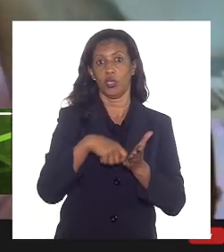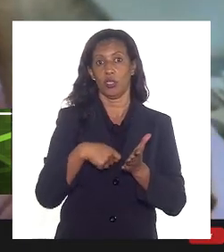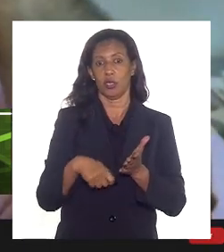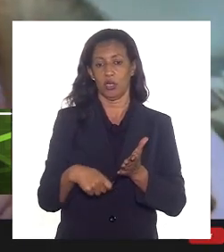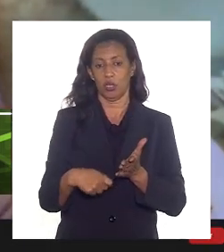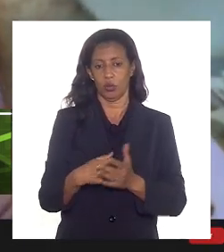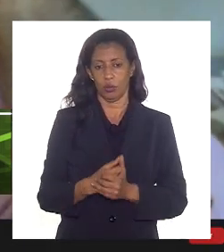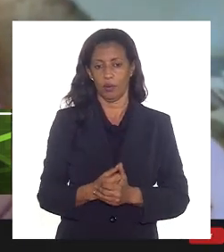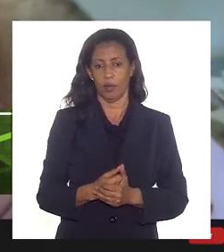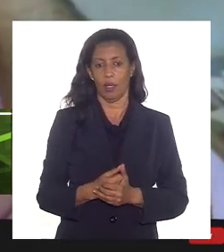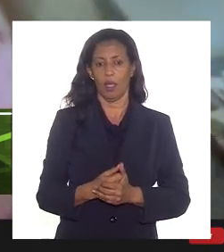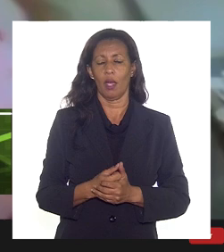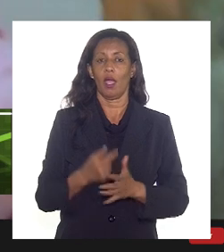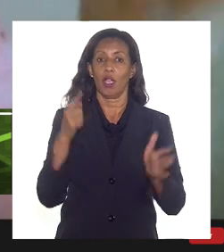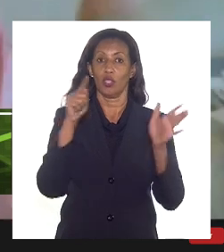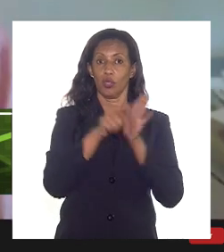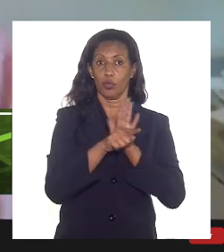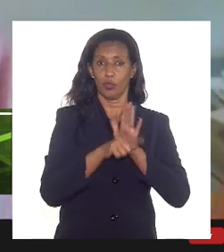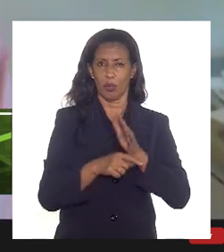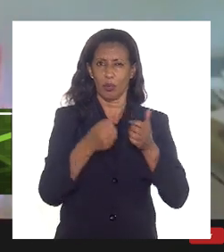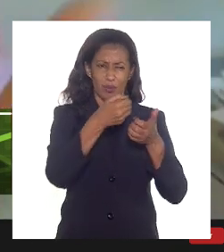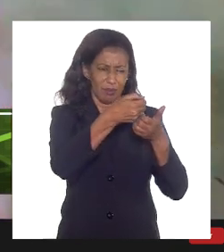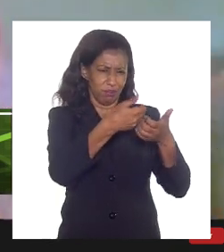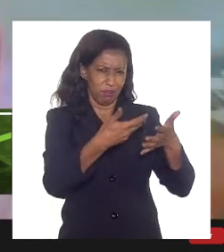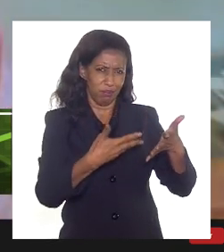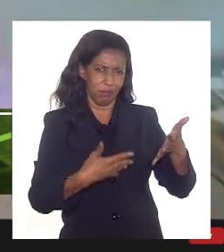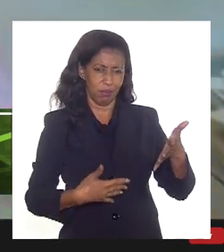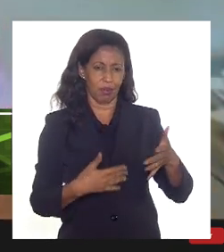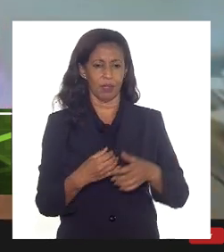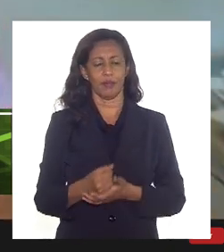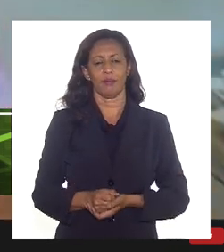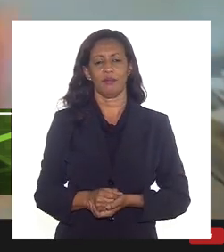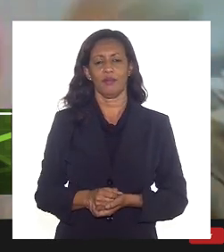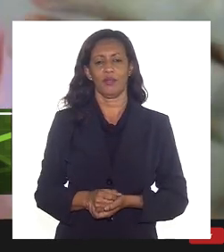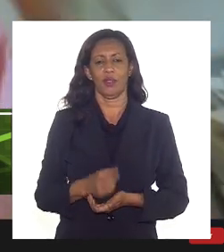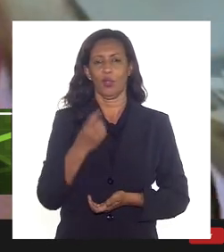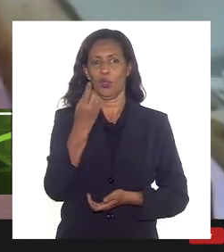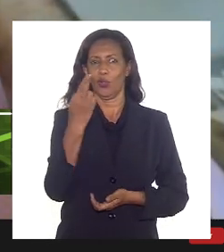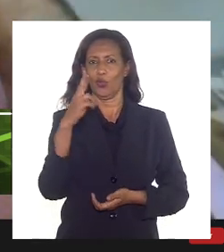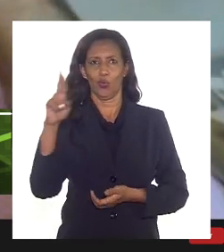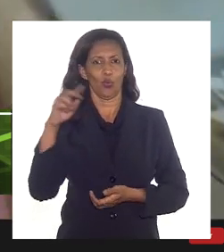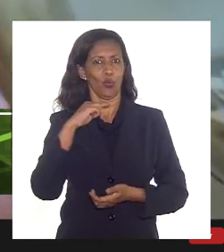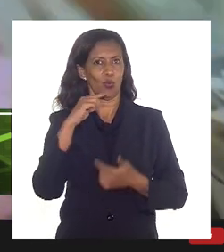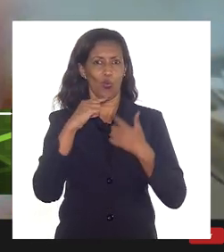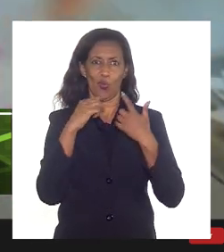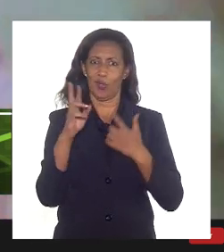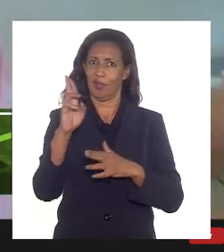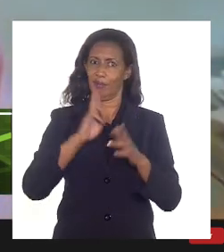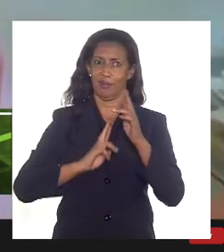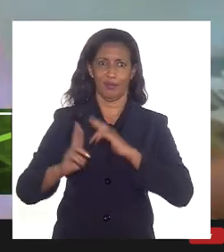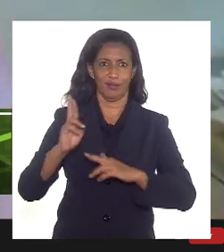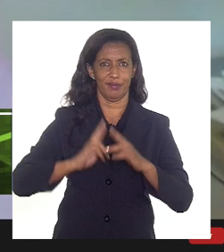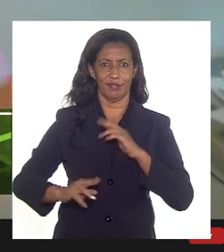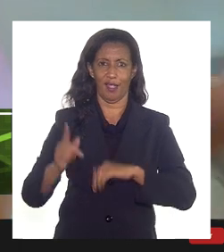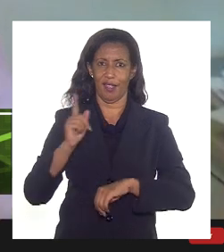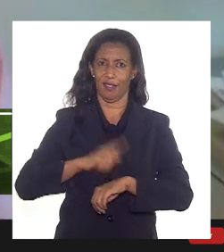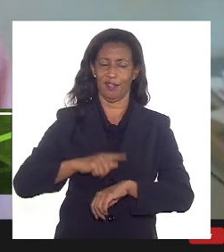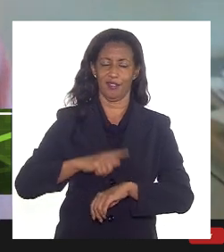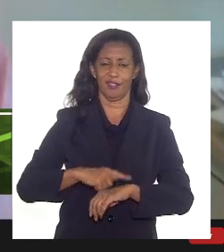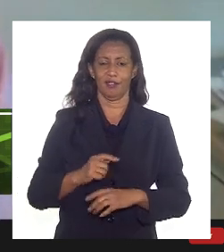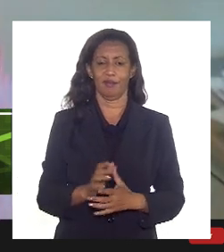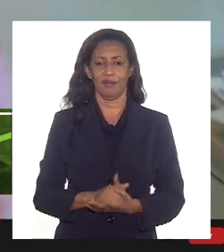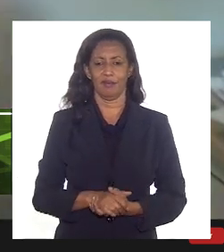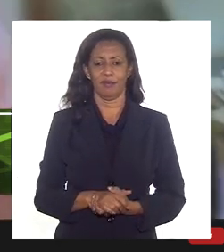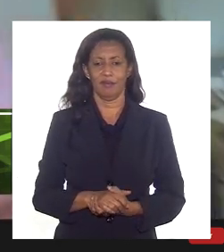porque a pergunta que ele fez é muito detalhada. O doutor Gadeira jamais ia conseguir fazê-lo ao vivo, porque também,